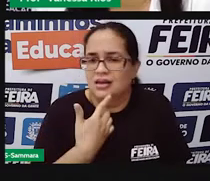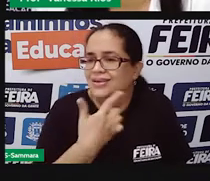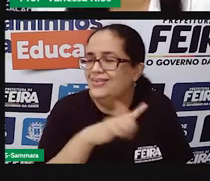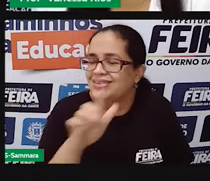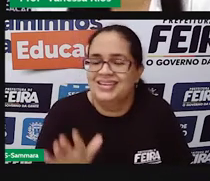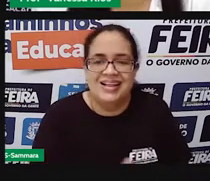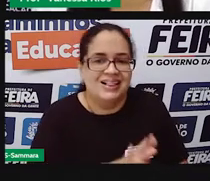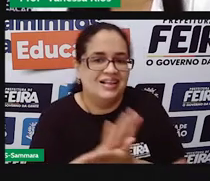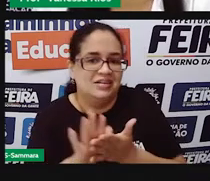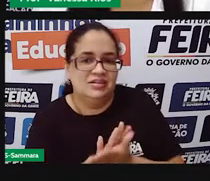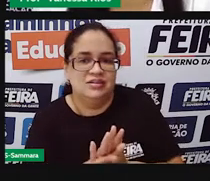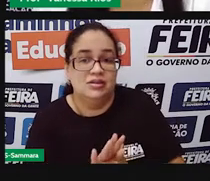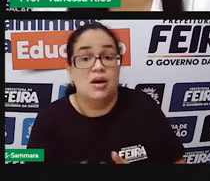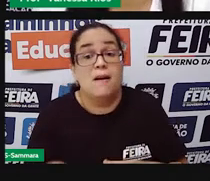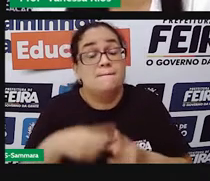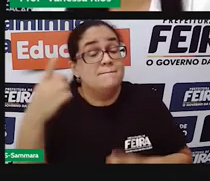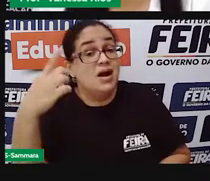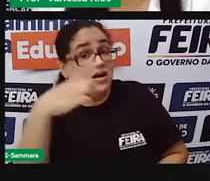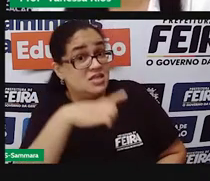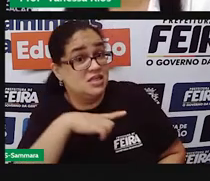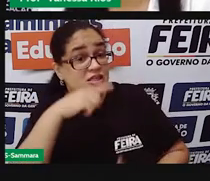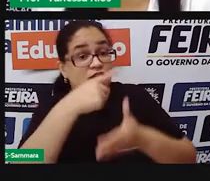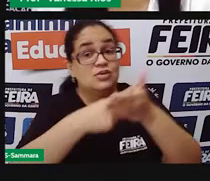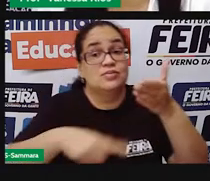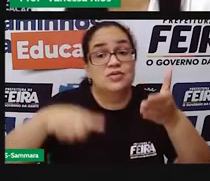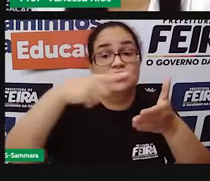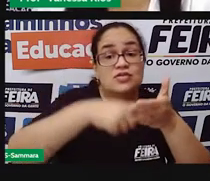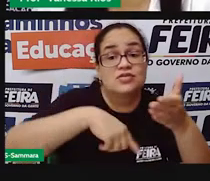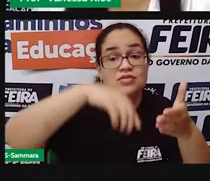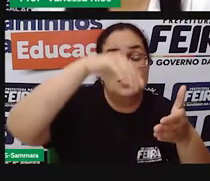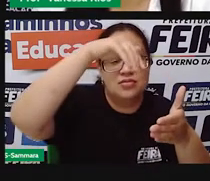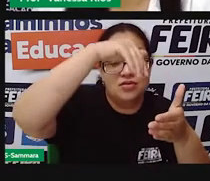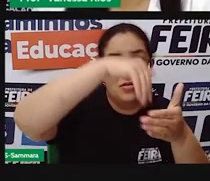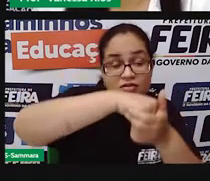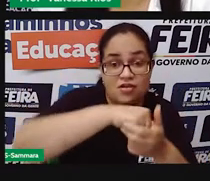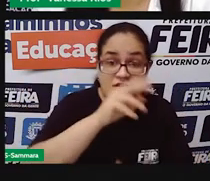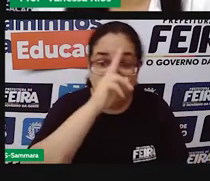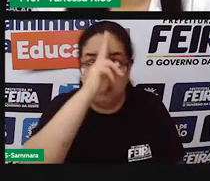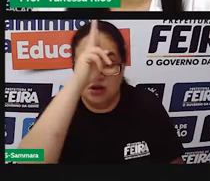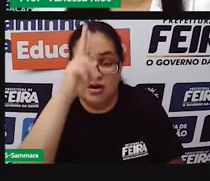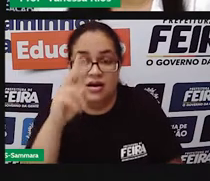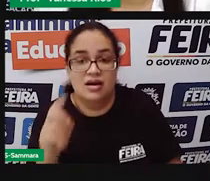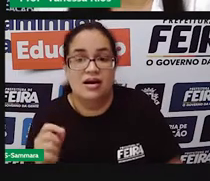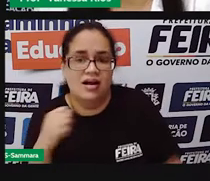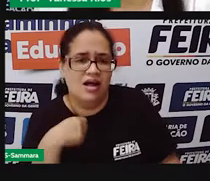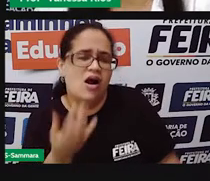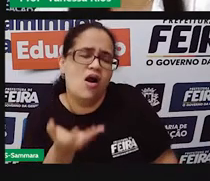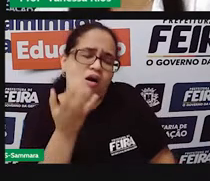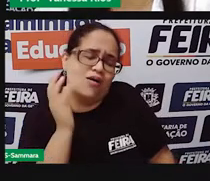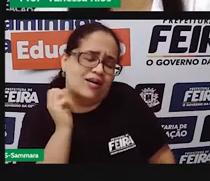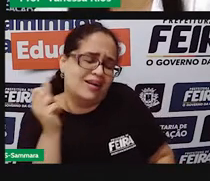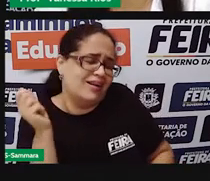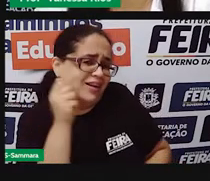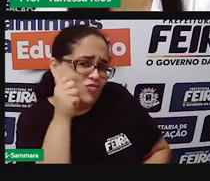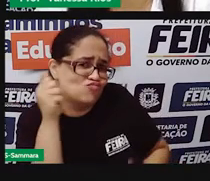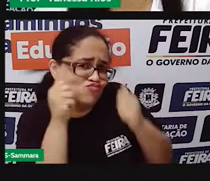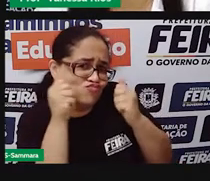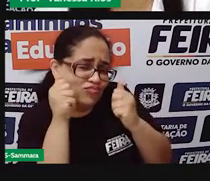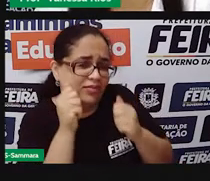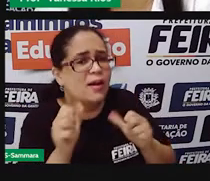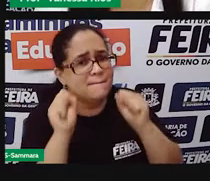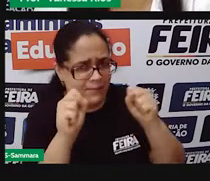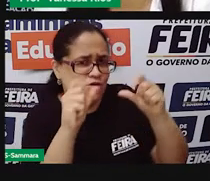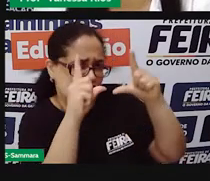Não tenho nada disso, mas tenho a força do meu voto. Oh, que fofo!